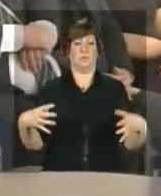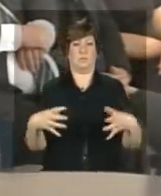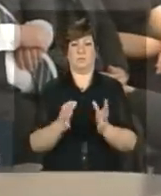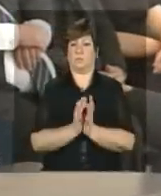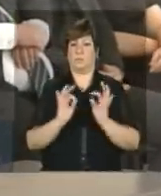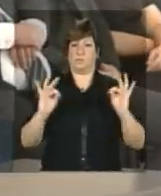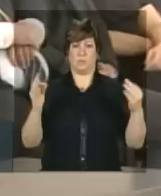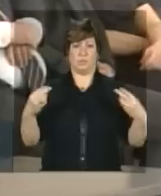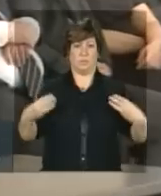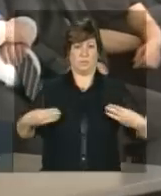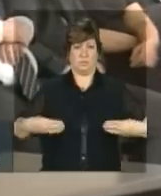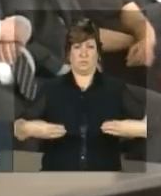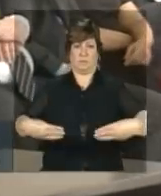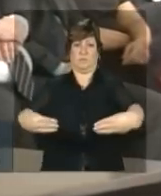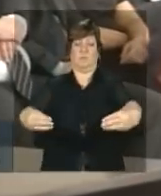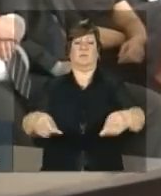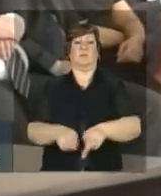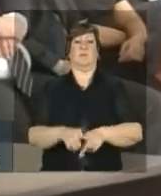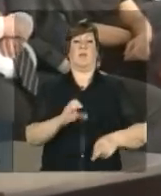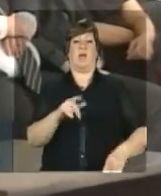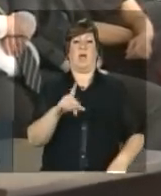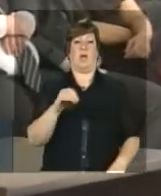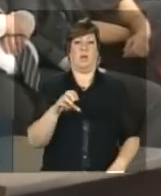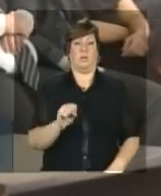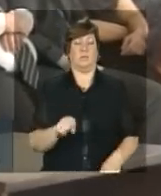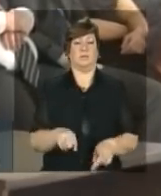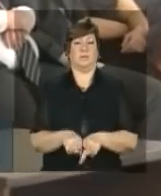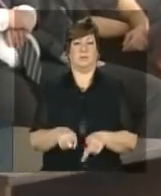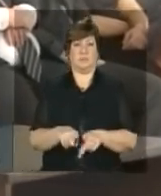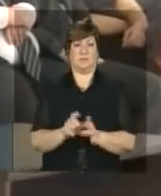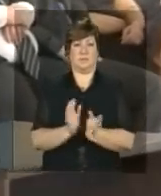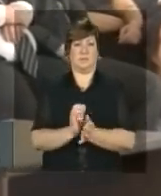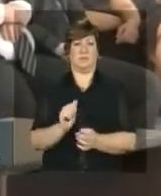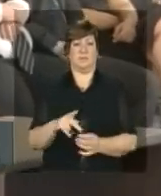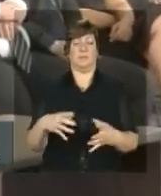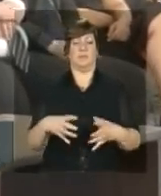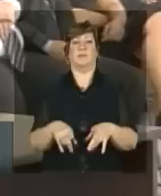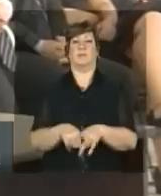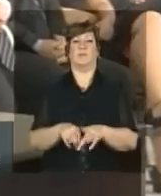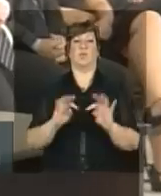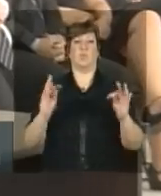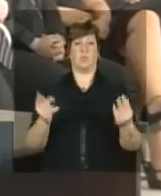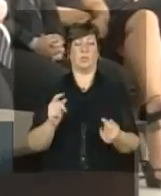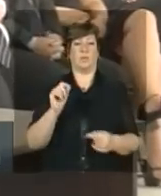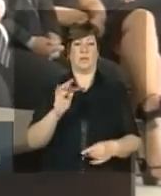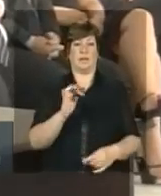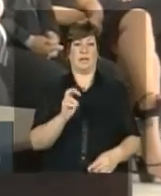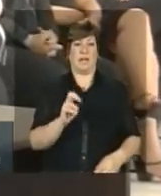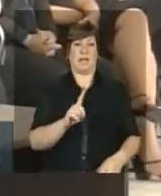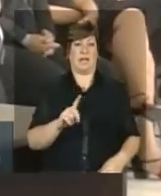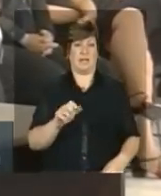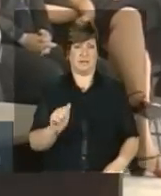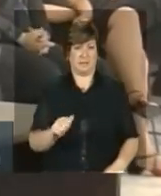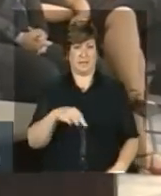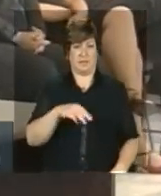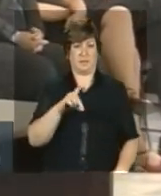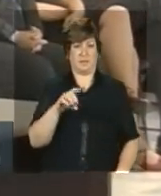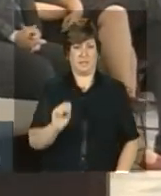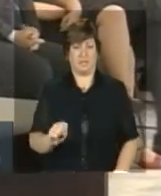Carlos Gabbas, Interino da Previdência, Tereza Campello do Desenvolvimento Social,